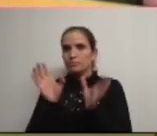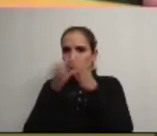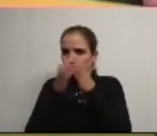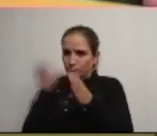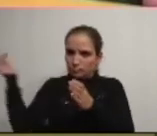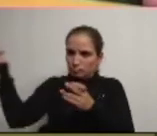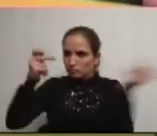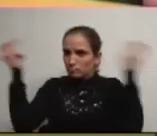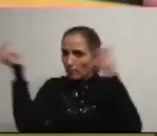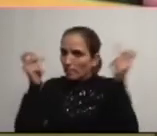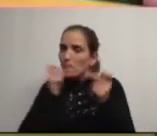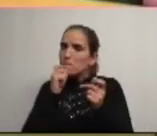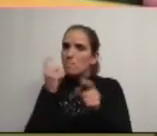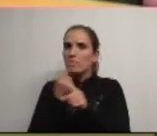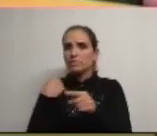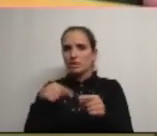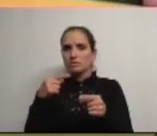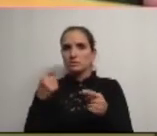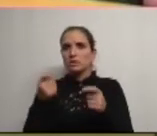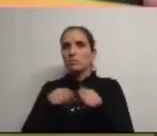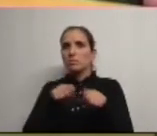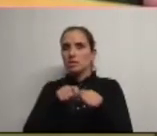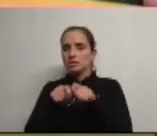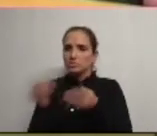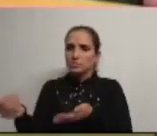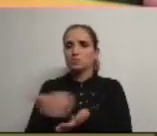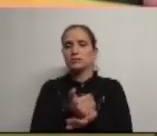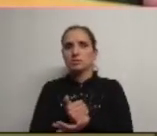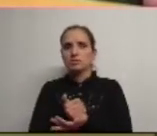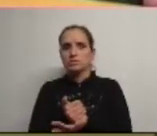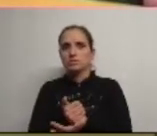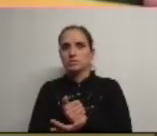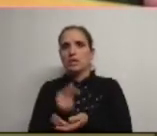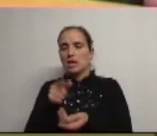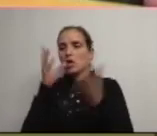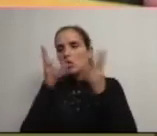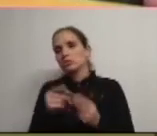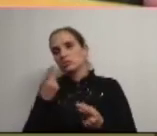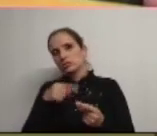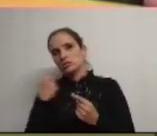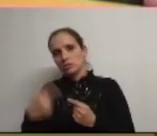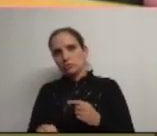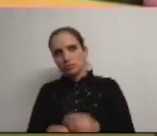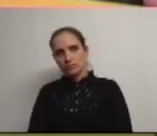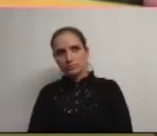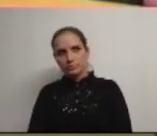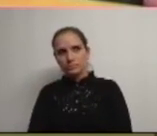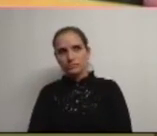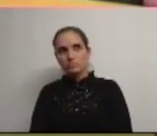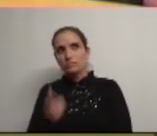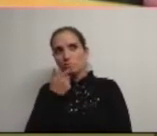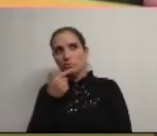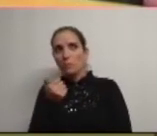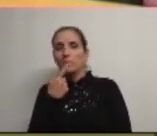para que possa funcionar pela bilheteira é estas contas que nós temos ok agora não podem